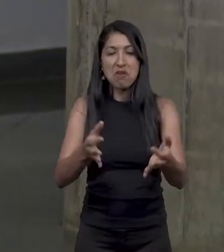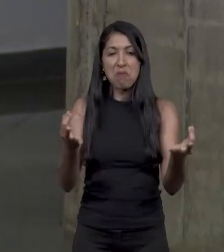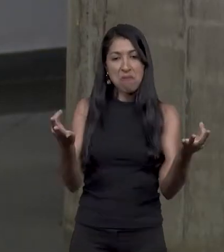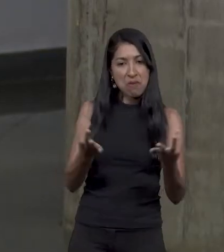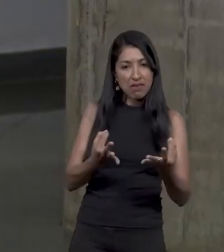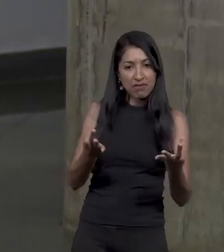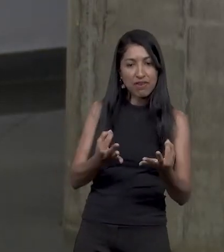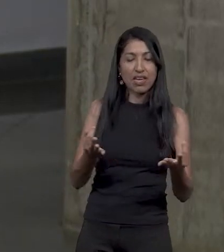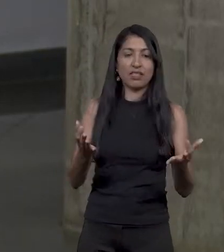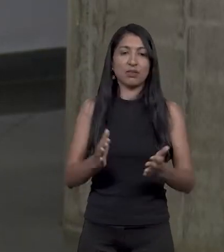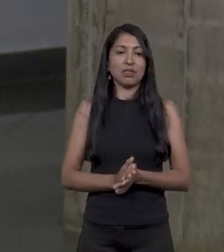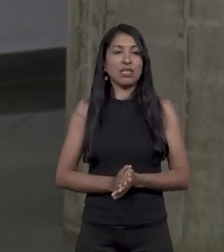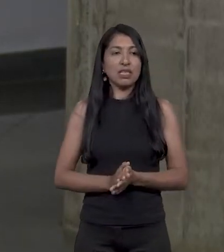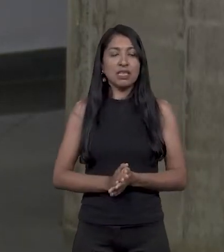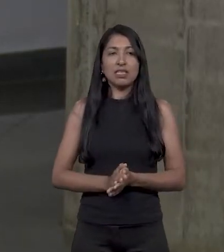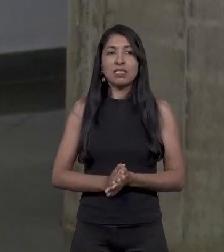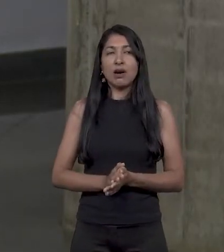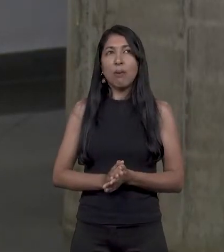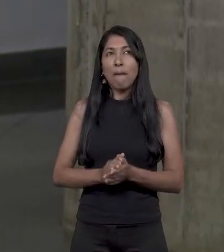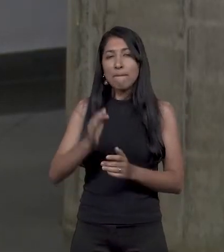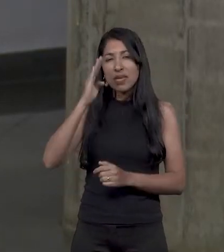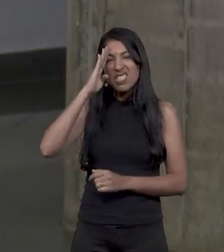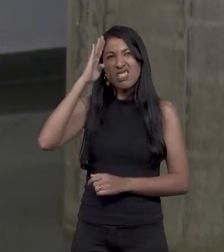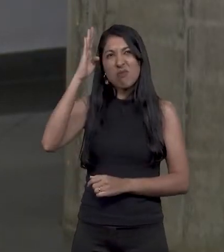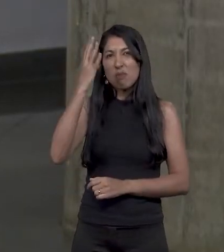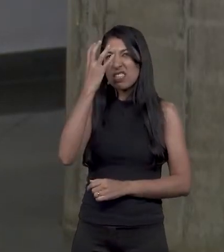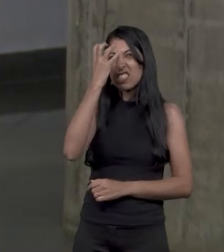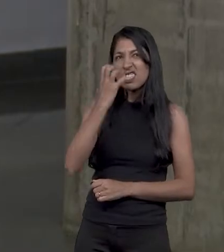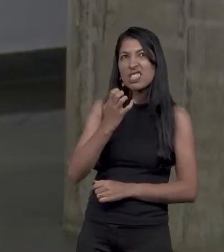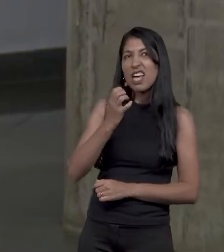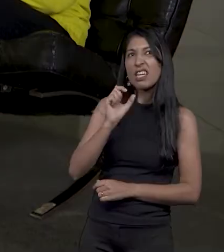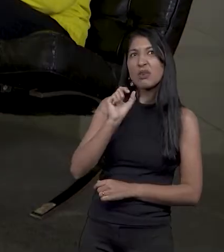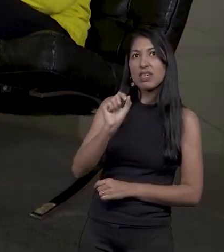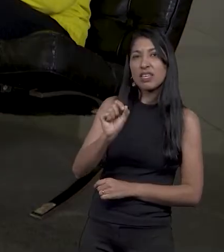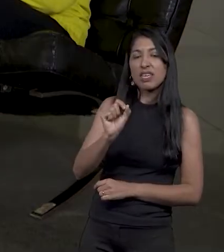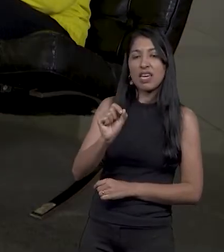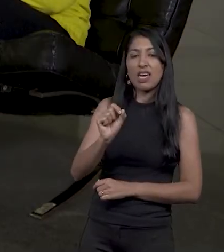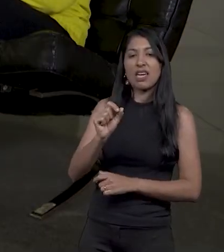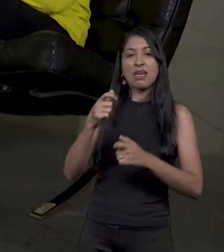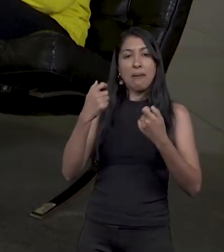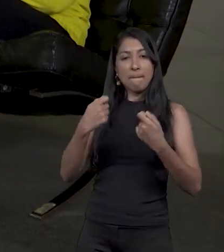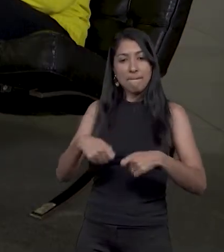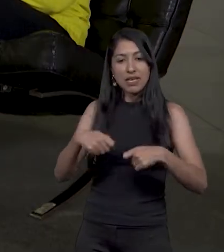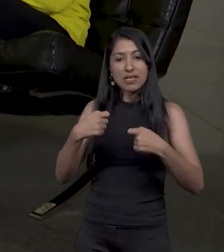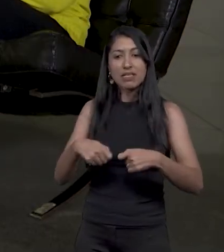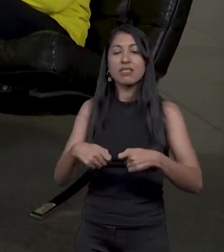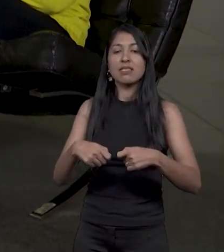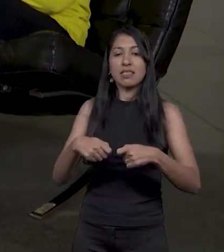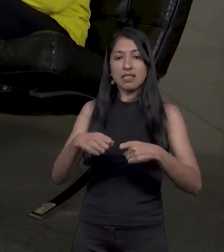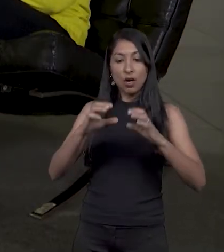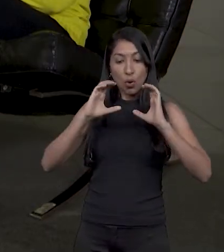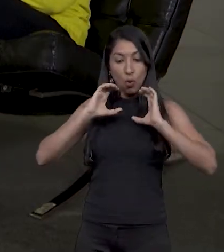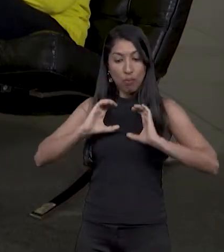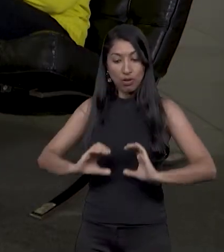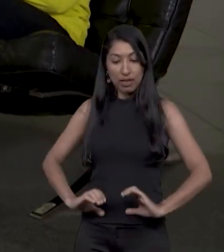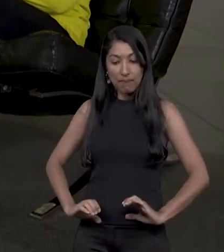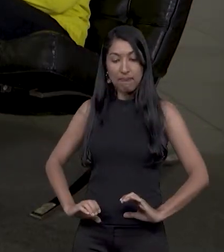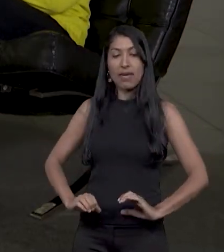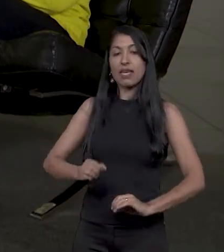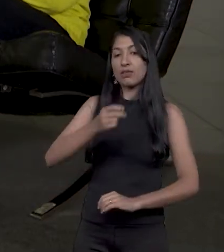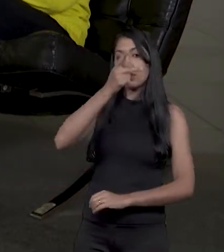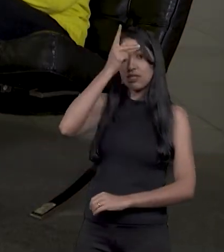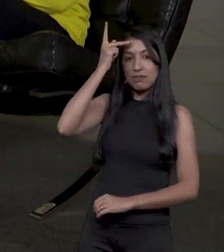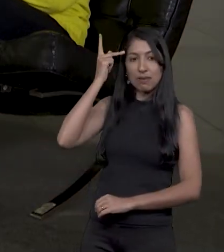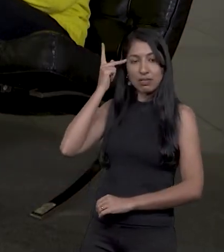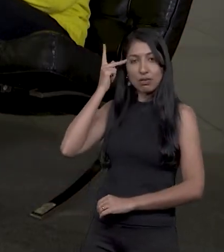mais séria das acessibilidades é a atitudinal, é nas pessoas que ainda não veem esse